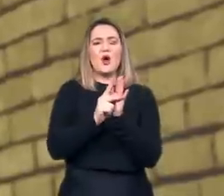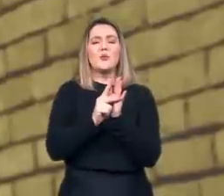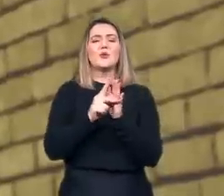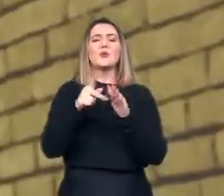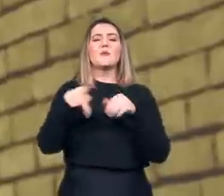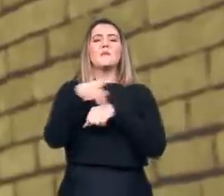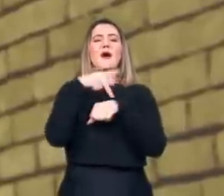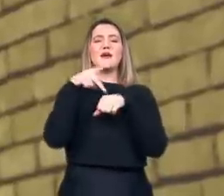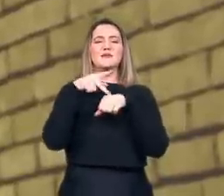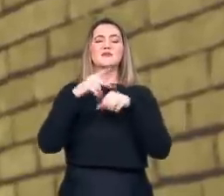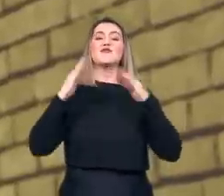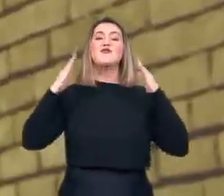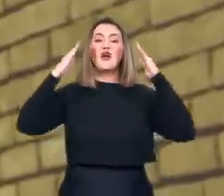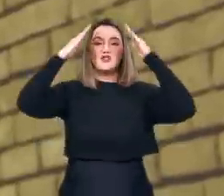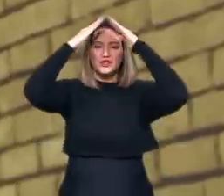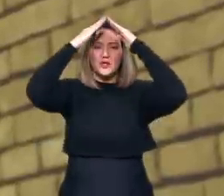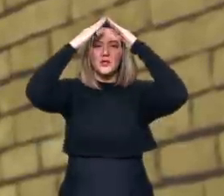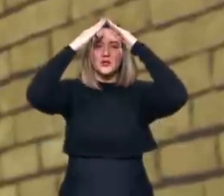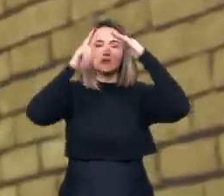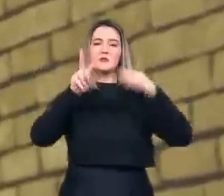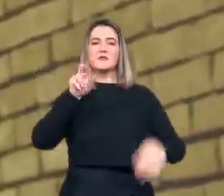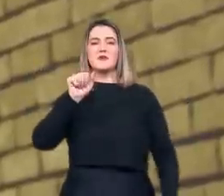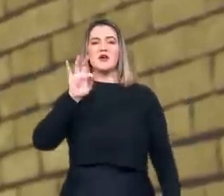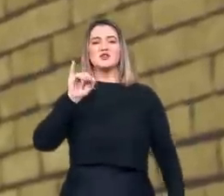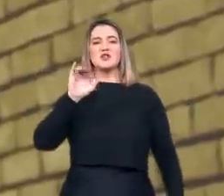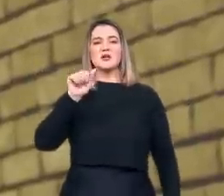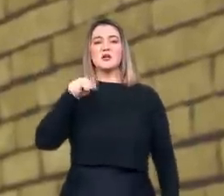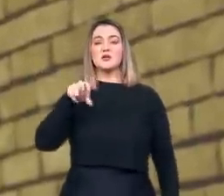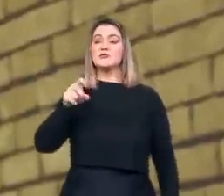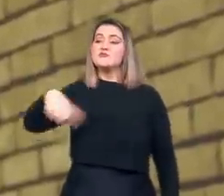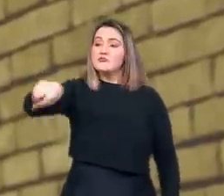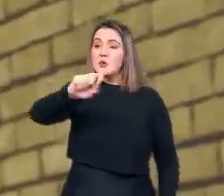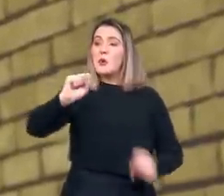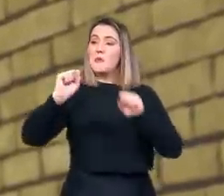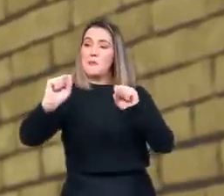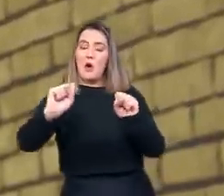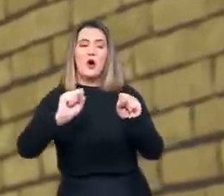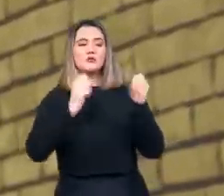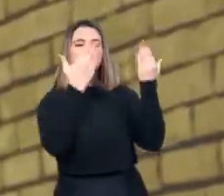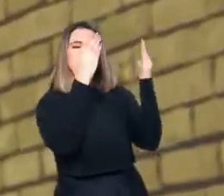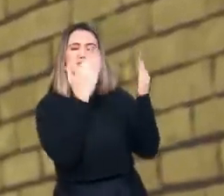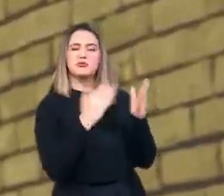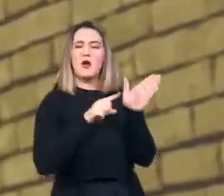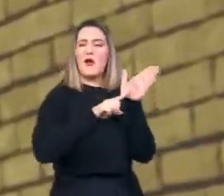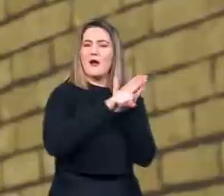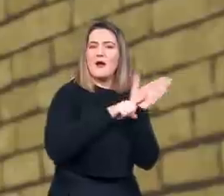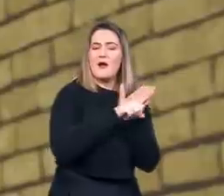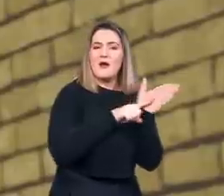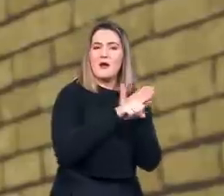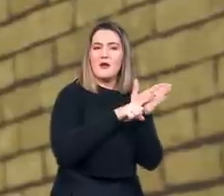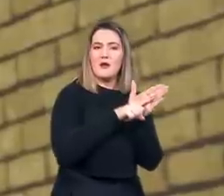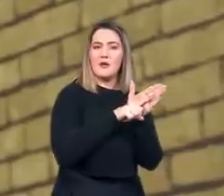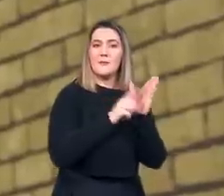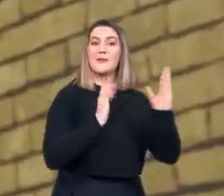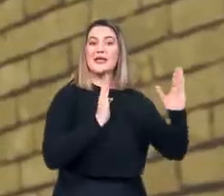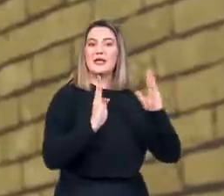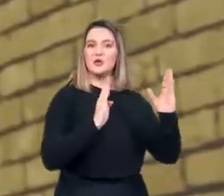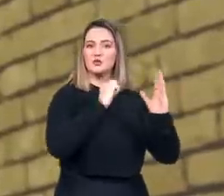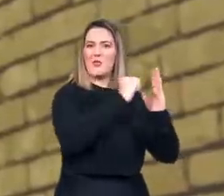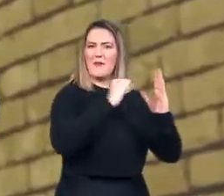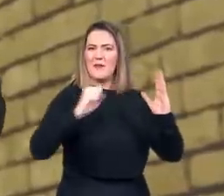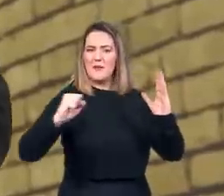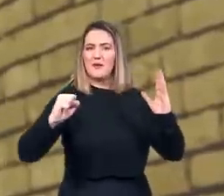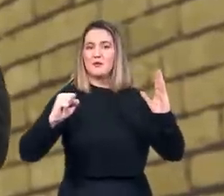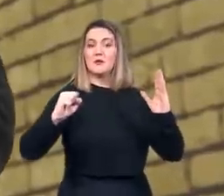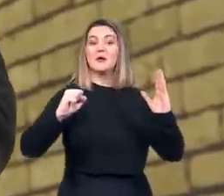um time inicial de 21 historiadores pudesse examinar os processos da Inquisição e preparar um dossiê que ficou pronto